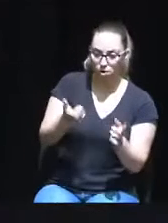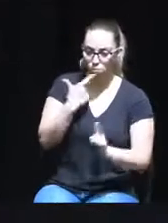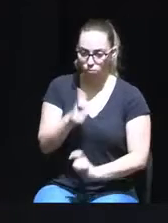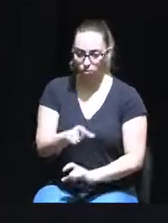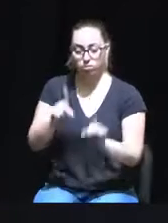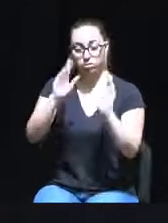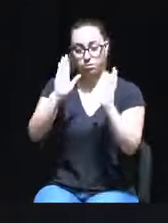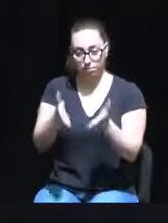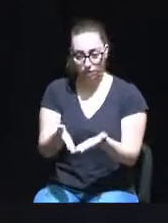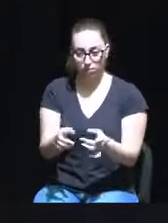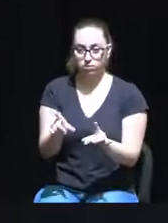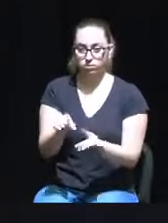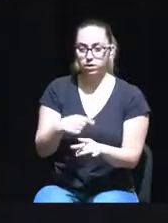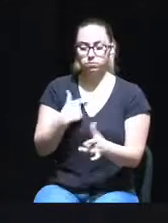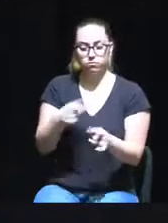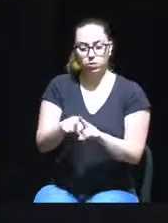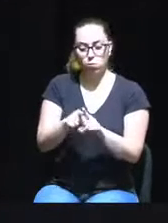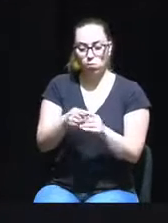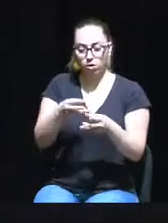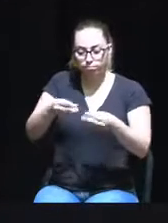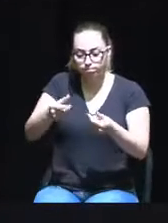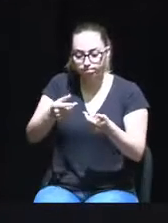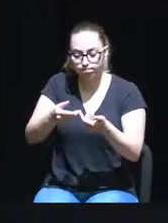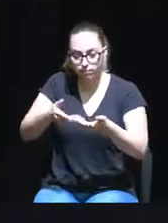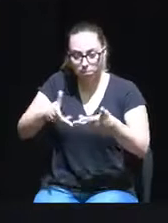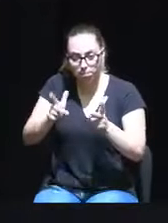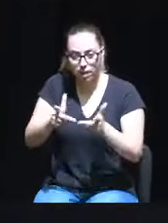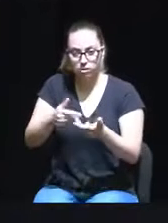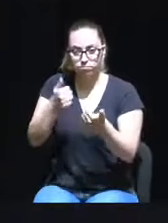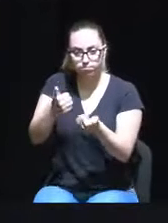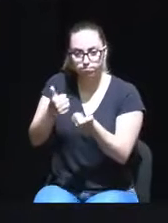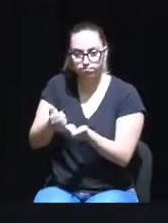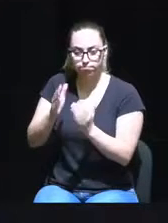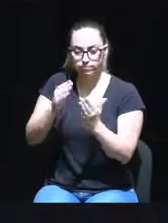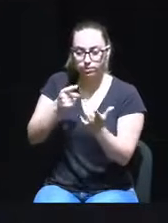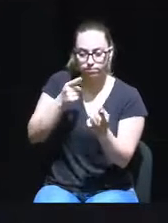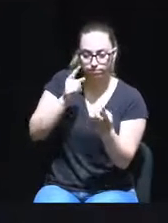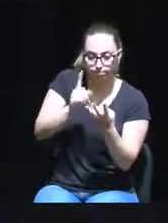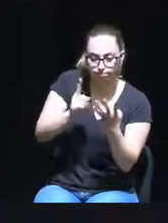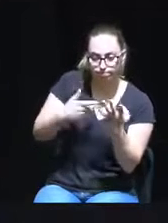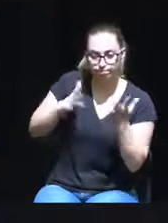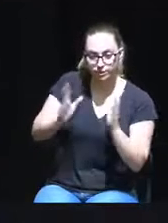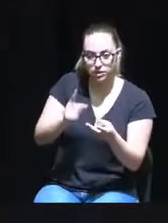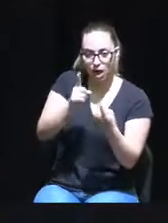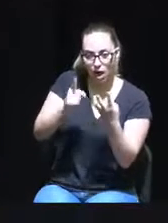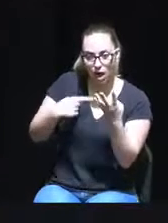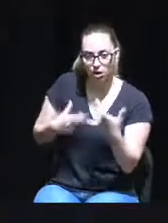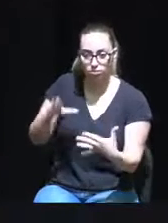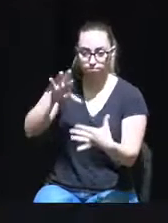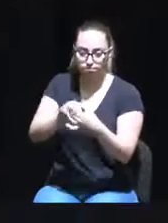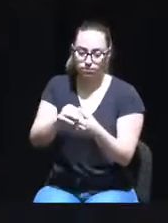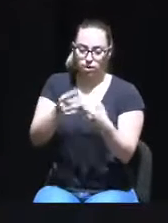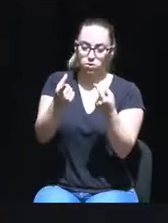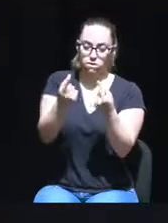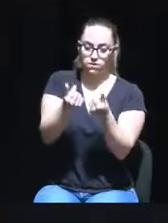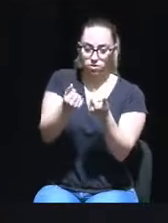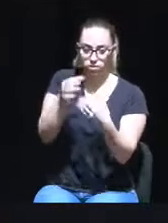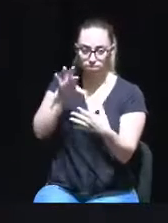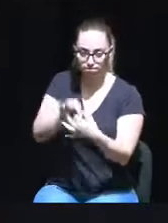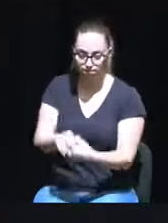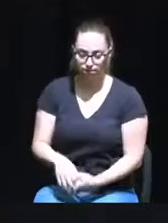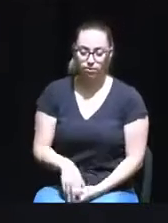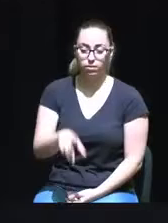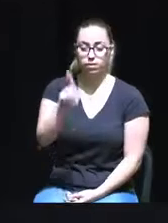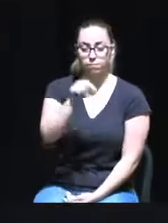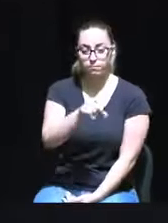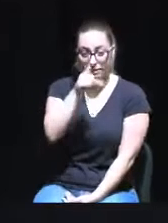avaliação rigorosa dos meios necessários, obrigando também à consagração de garantias futuras no que respeita ao regime financeiro. E